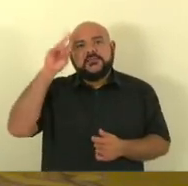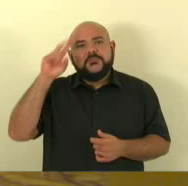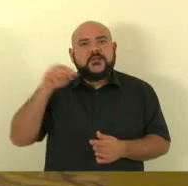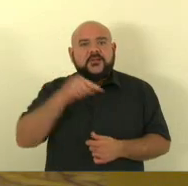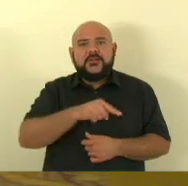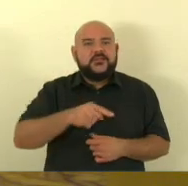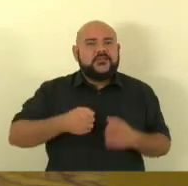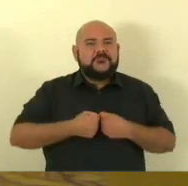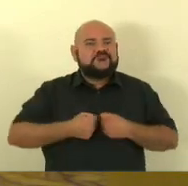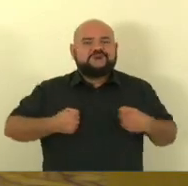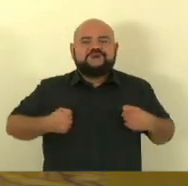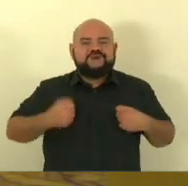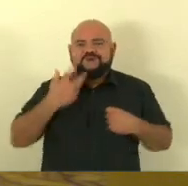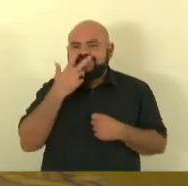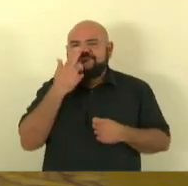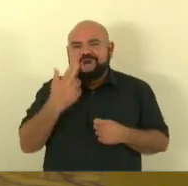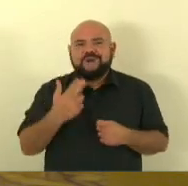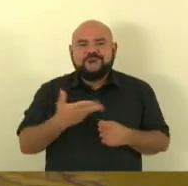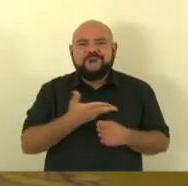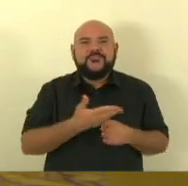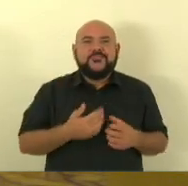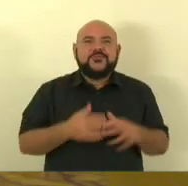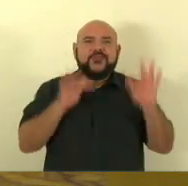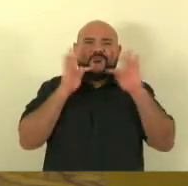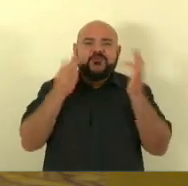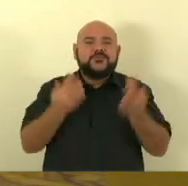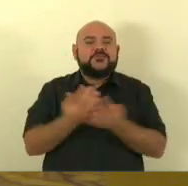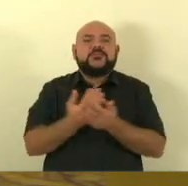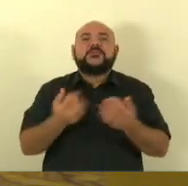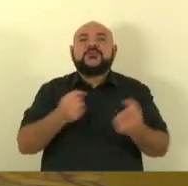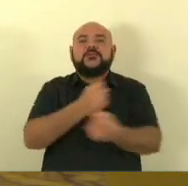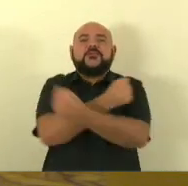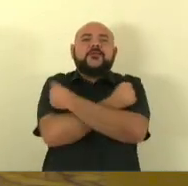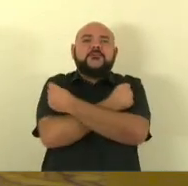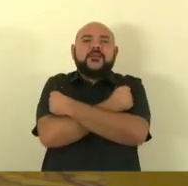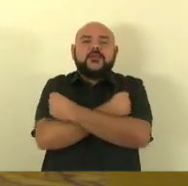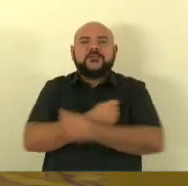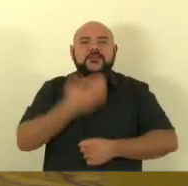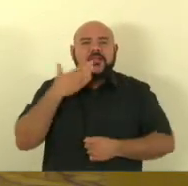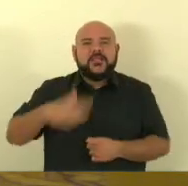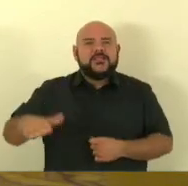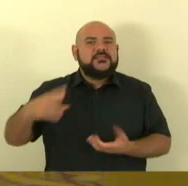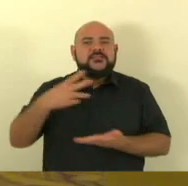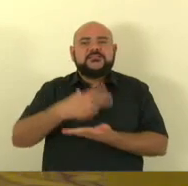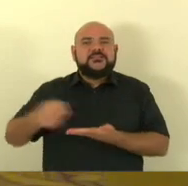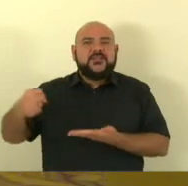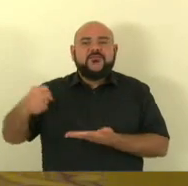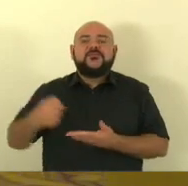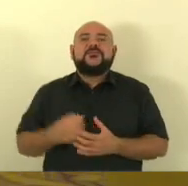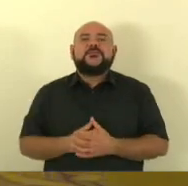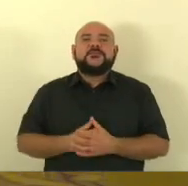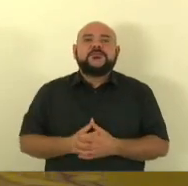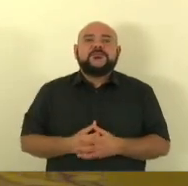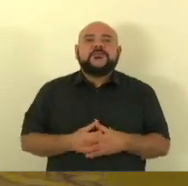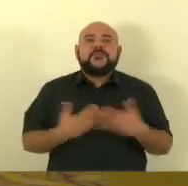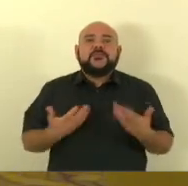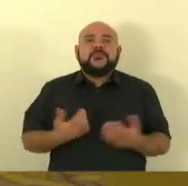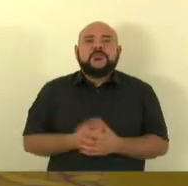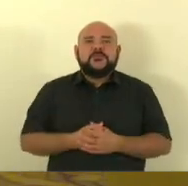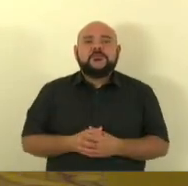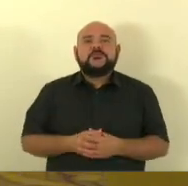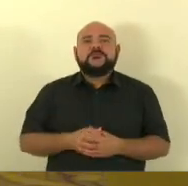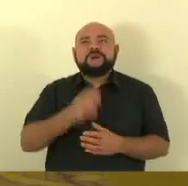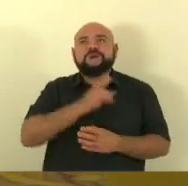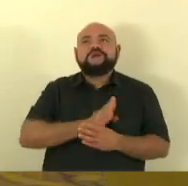Pistibili para a família que eu mando um abraço as crianças que foram salvas mas ele que com certeza está no céu dos cachorrinhos